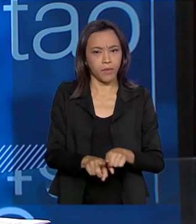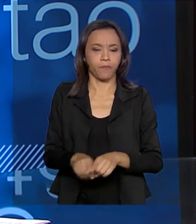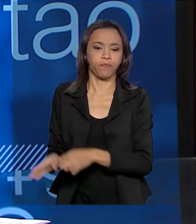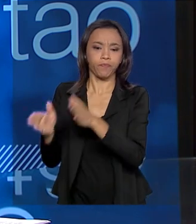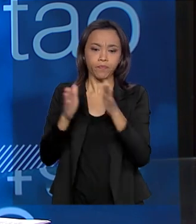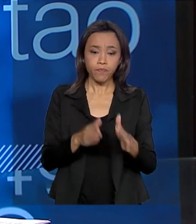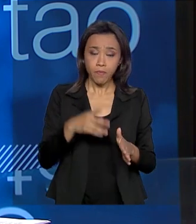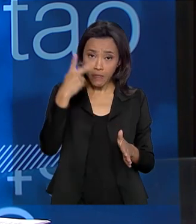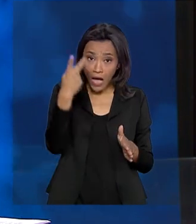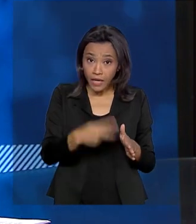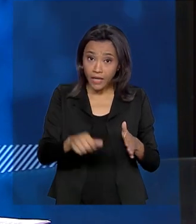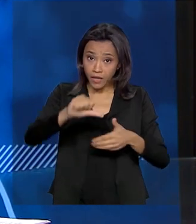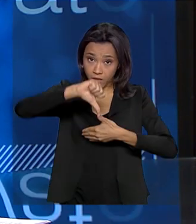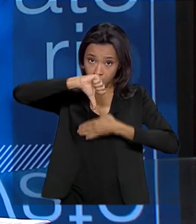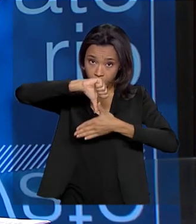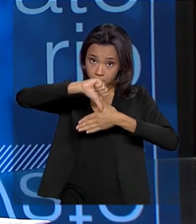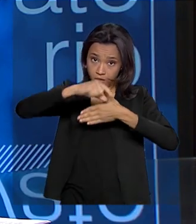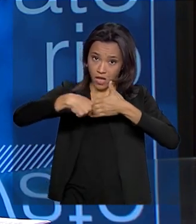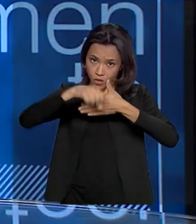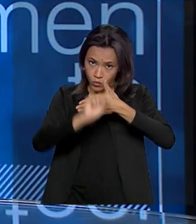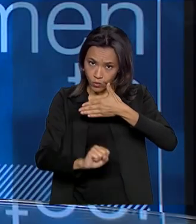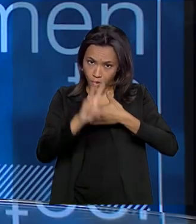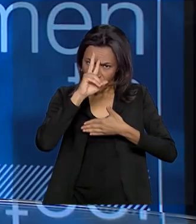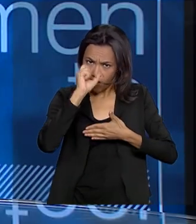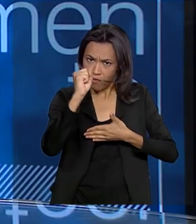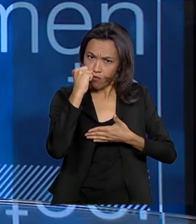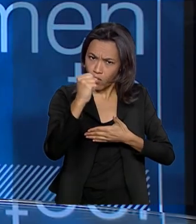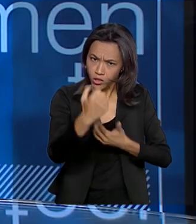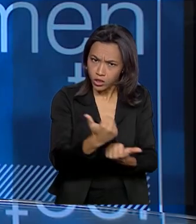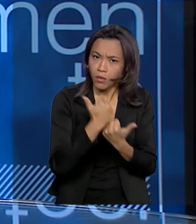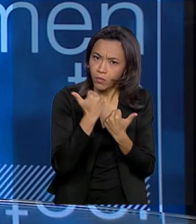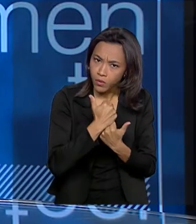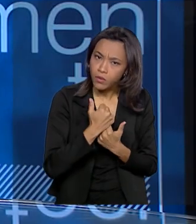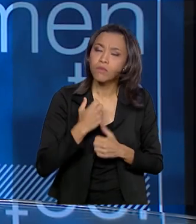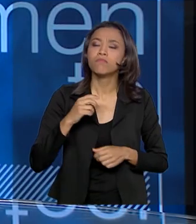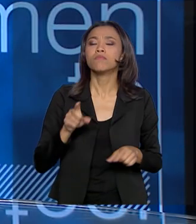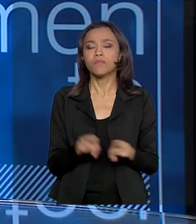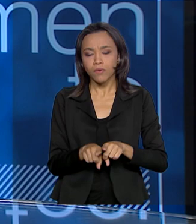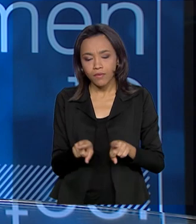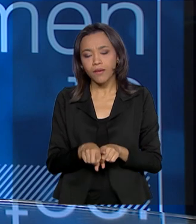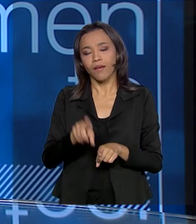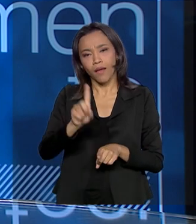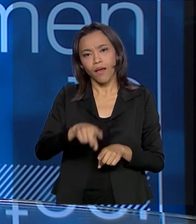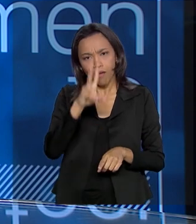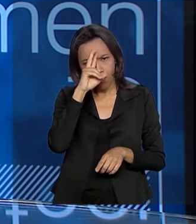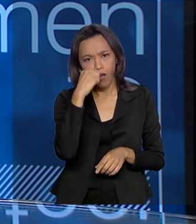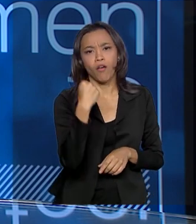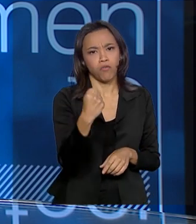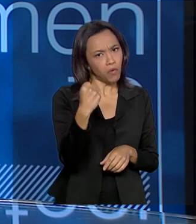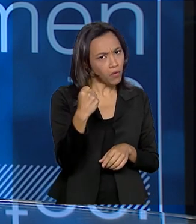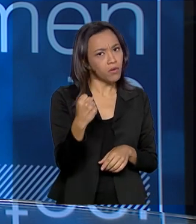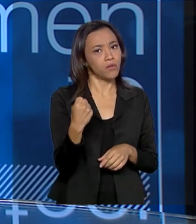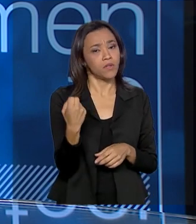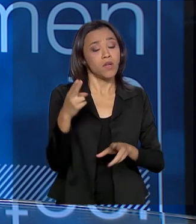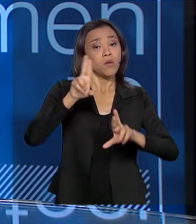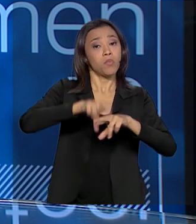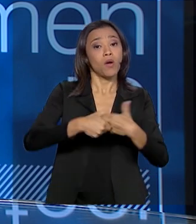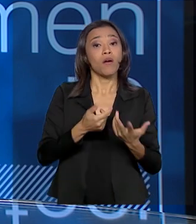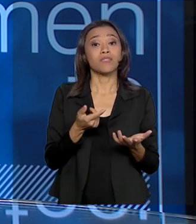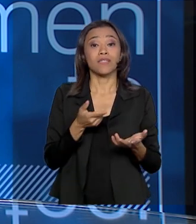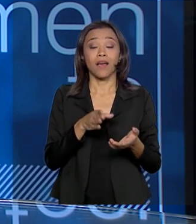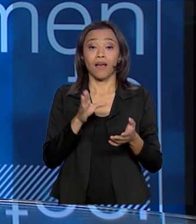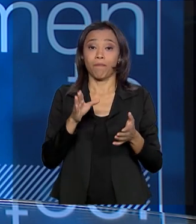cooperação também, ela é forte? Também, também. Mas é bastante forte justamente em razão da bacia